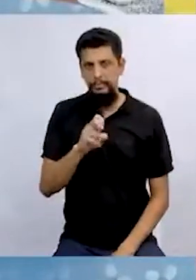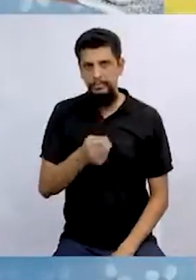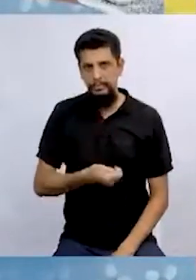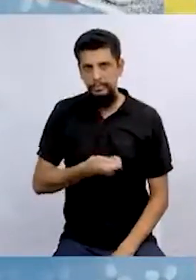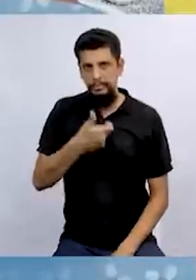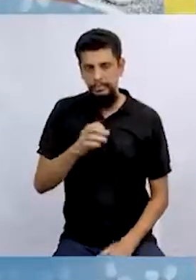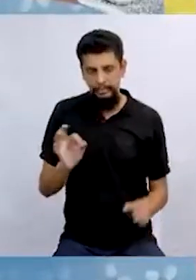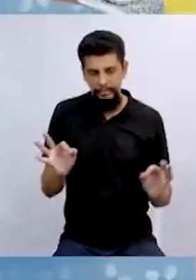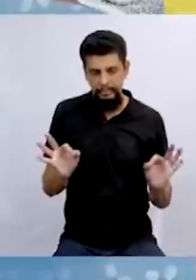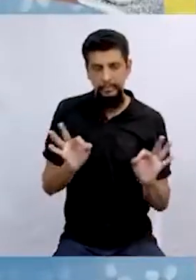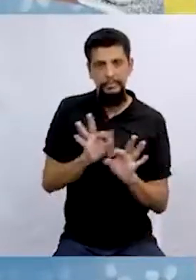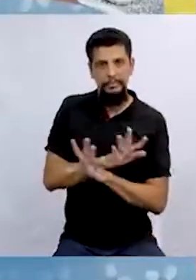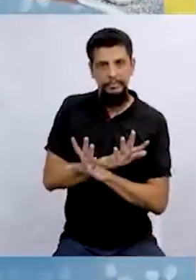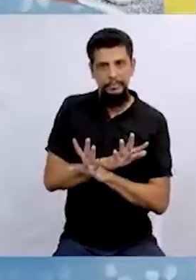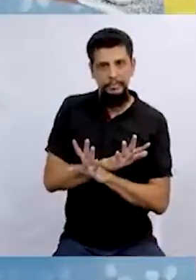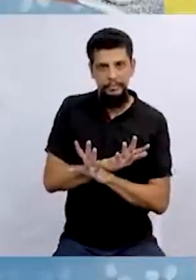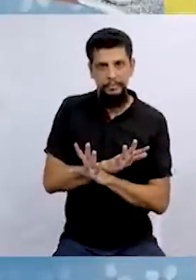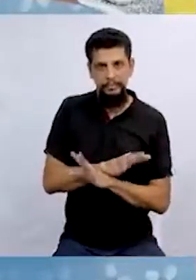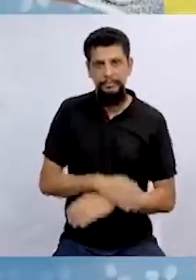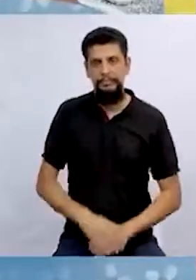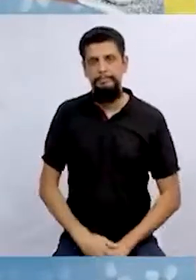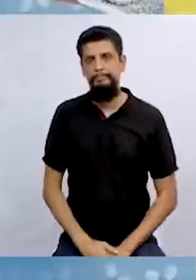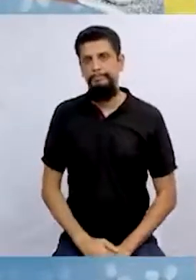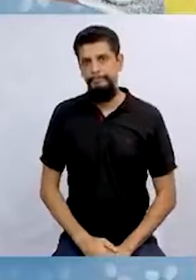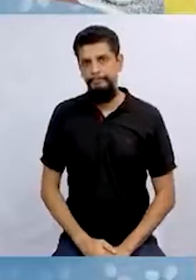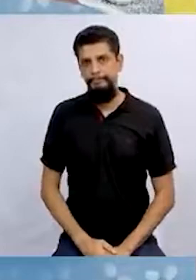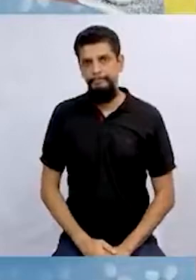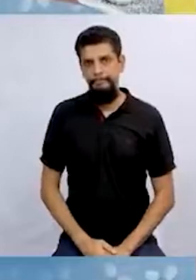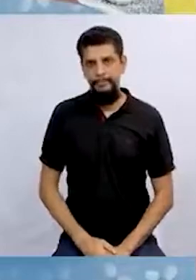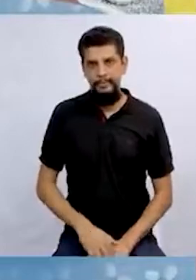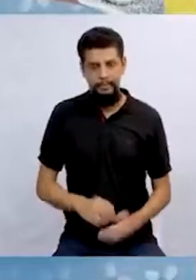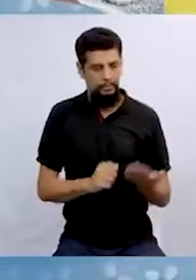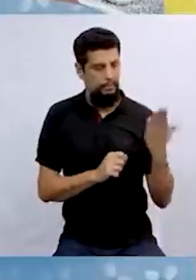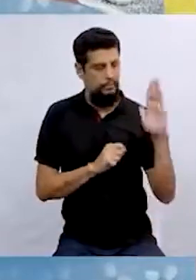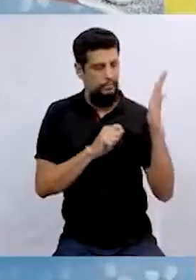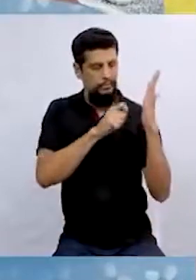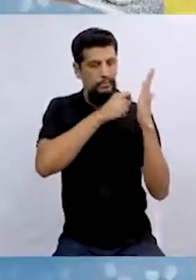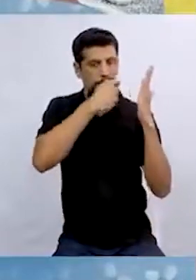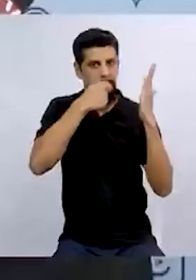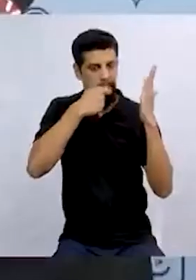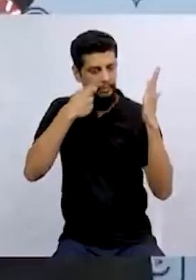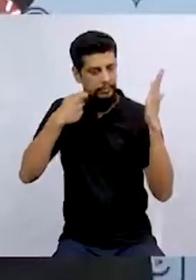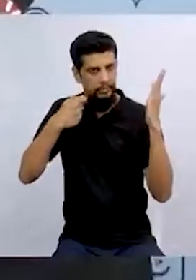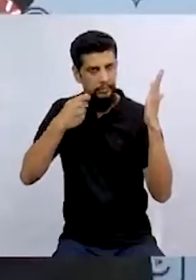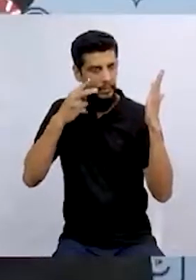pronta para o ritual. O ritual de passar batom.